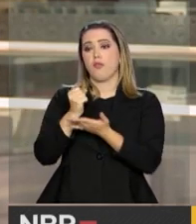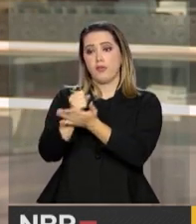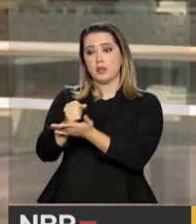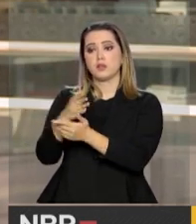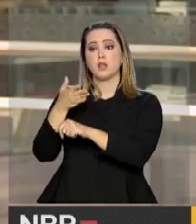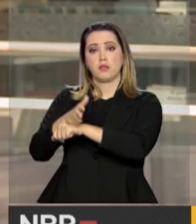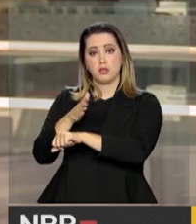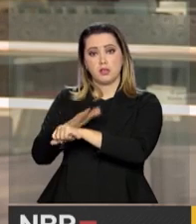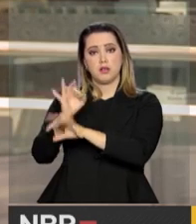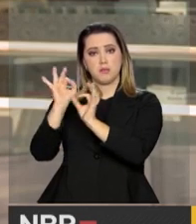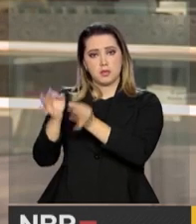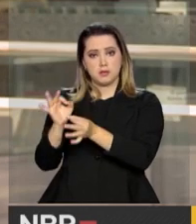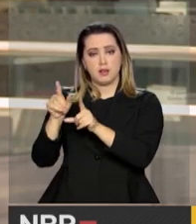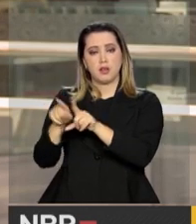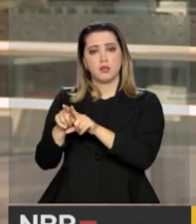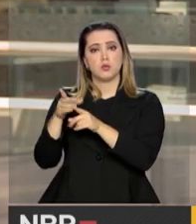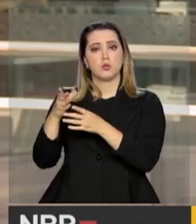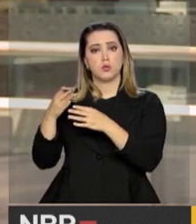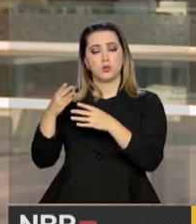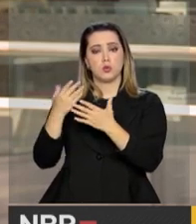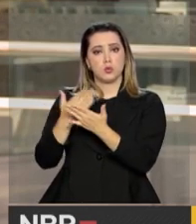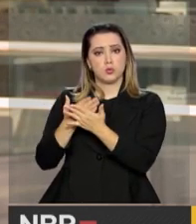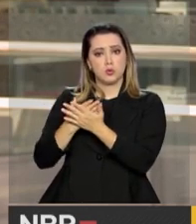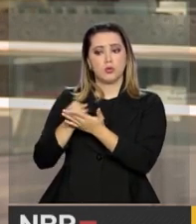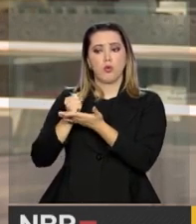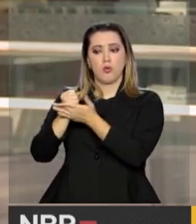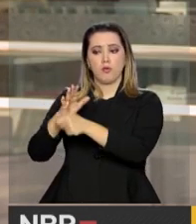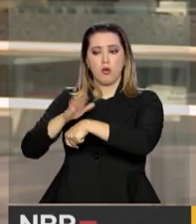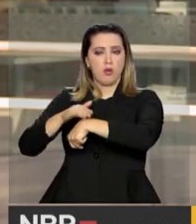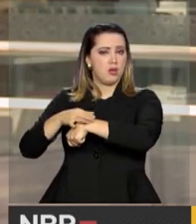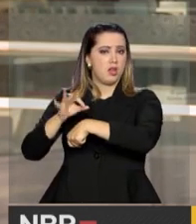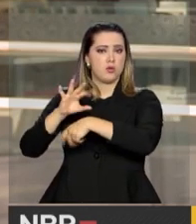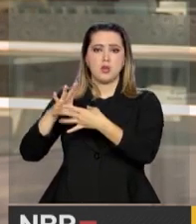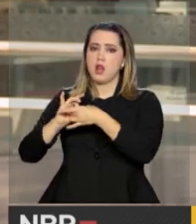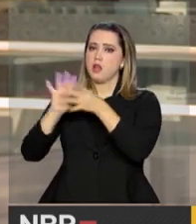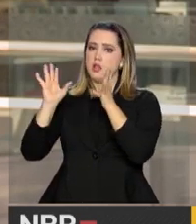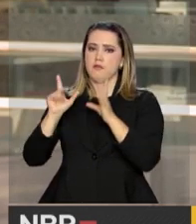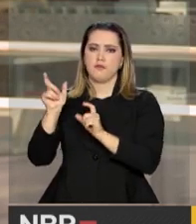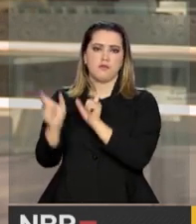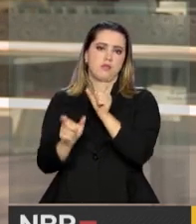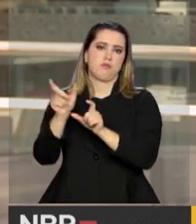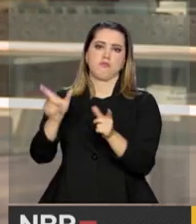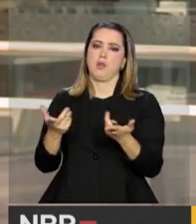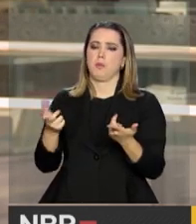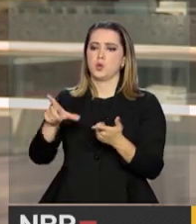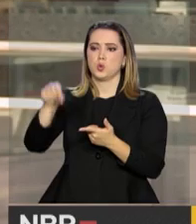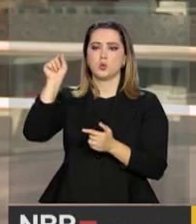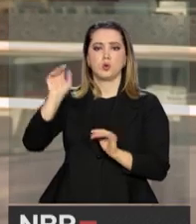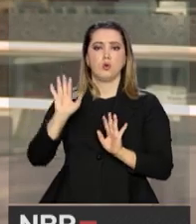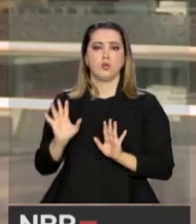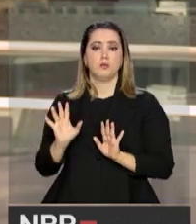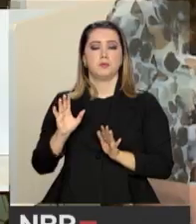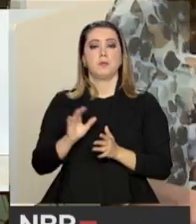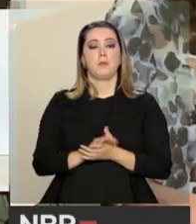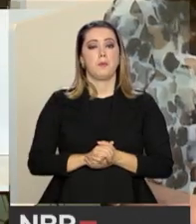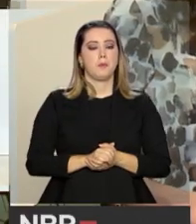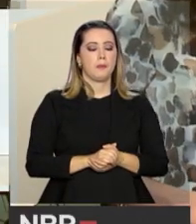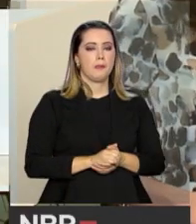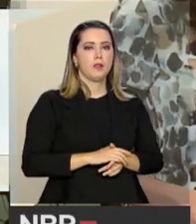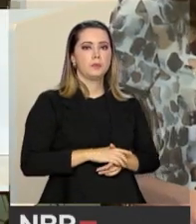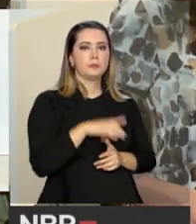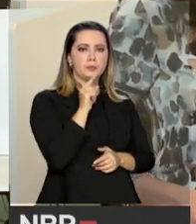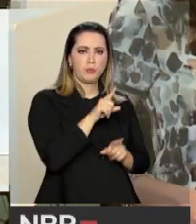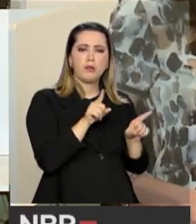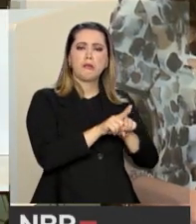capacitação de qualidade e oferece, ao mesmo tempo, a disponibilidade de tempo e horário, à medida que o aluno pode o dispor. E